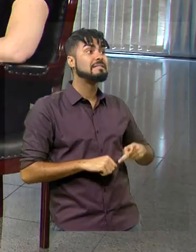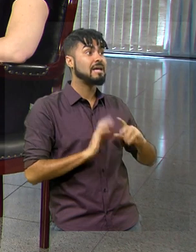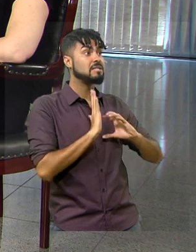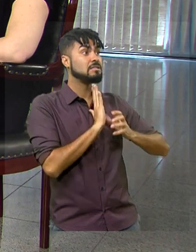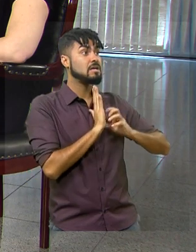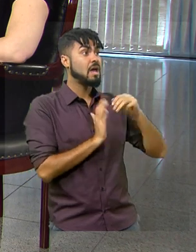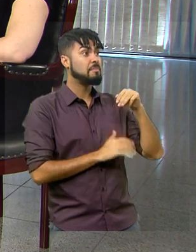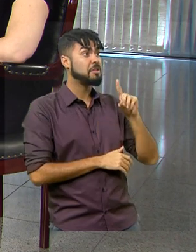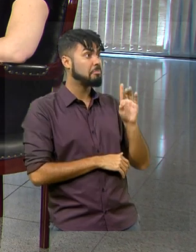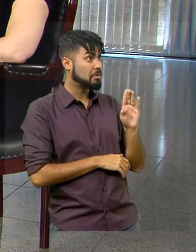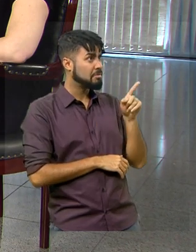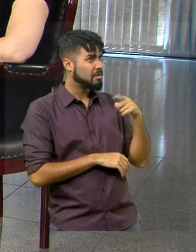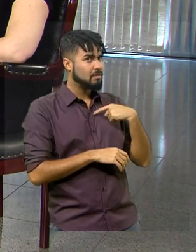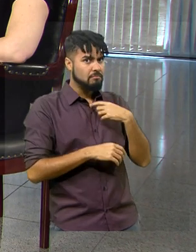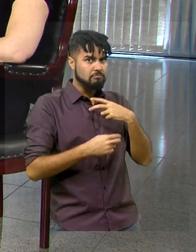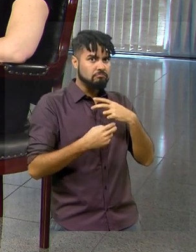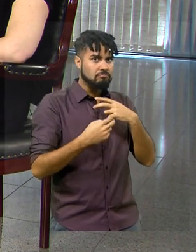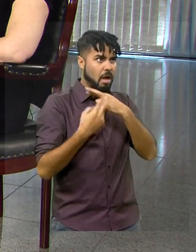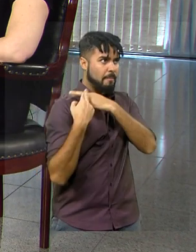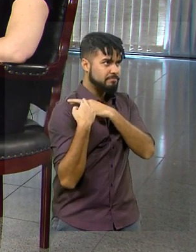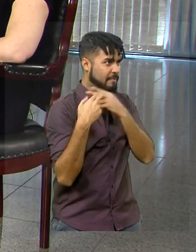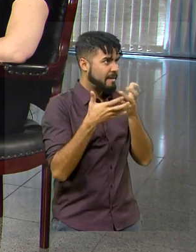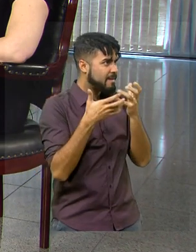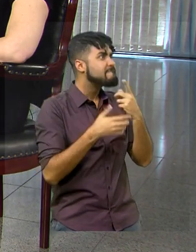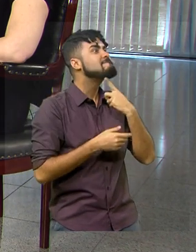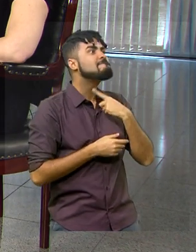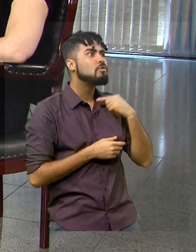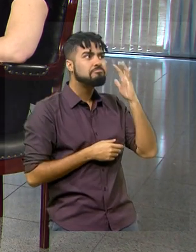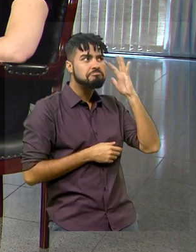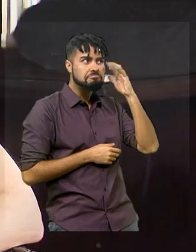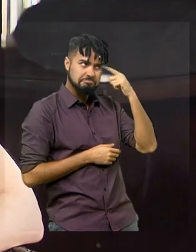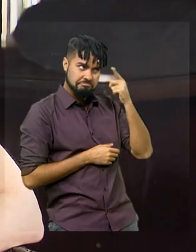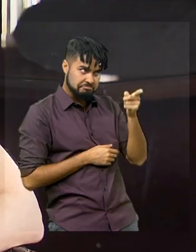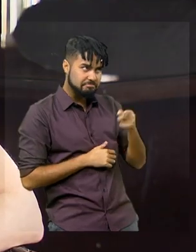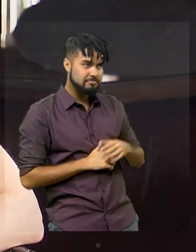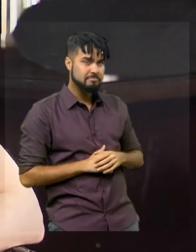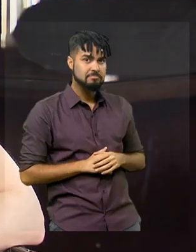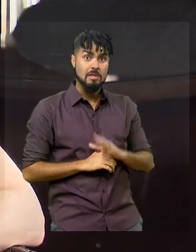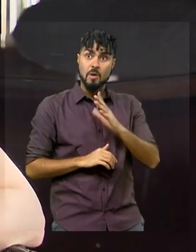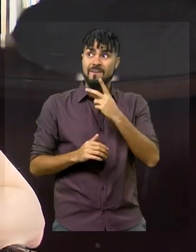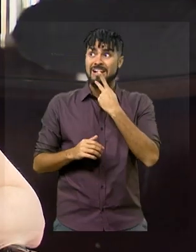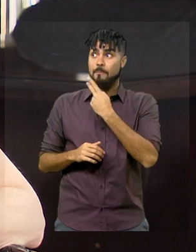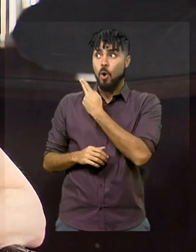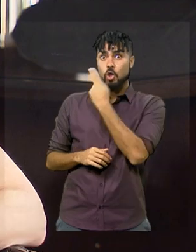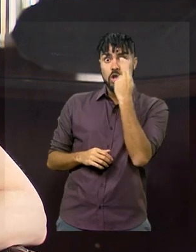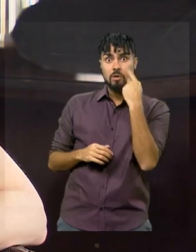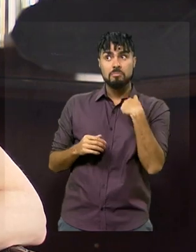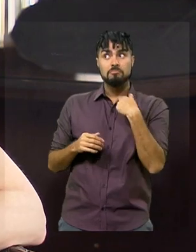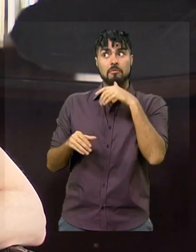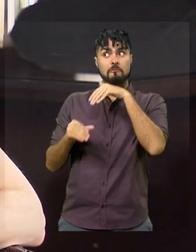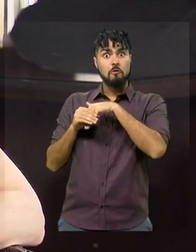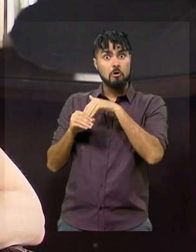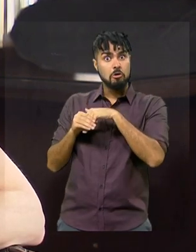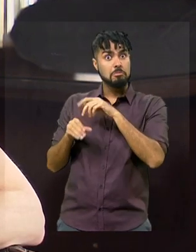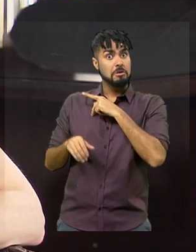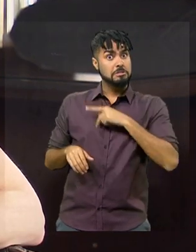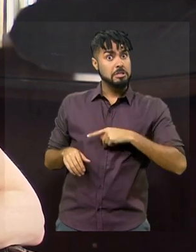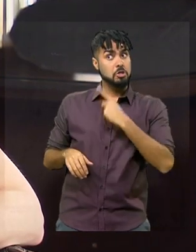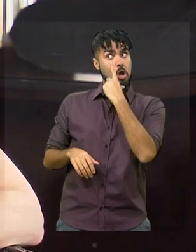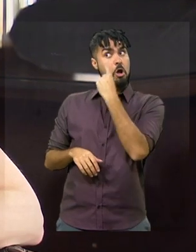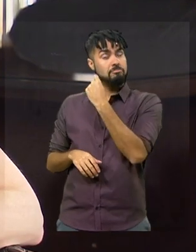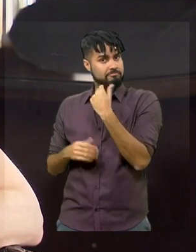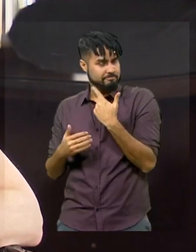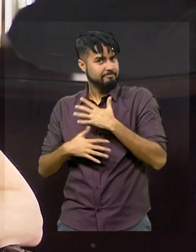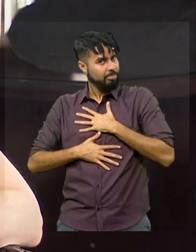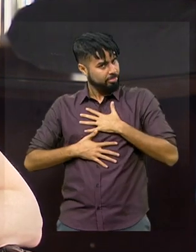sigla. É uma missão que a senhora quer, assim, te apetece? Não, isso me deixa honrada. Eu acho que é porque, de repente, eles me viram como